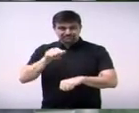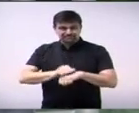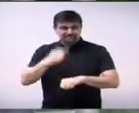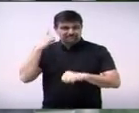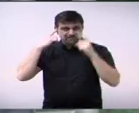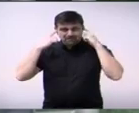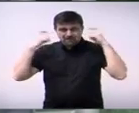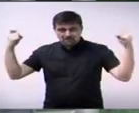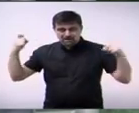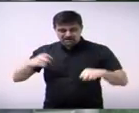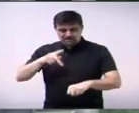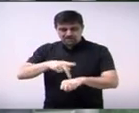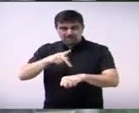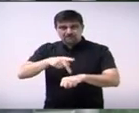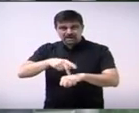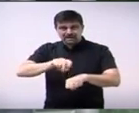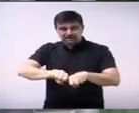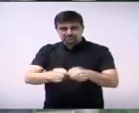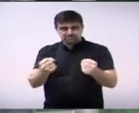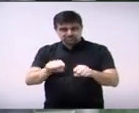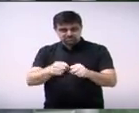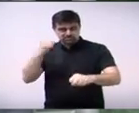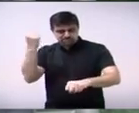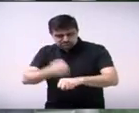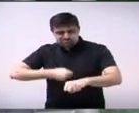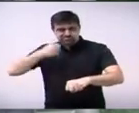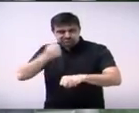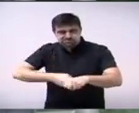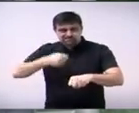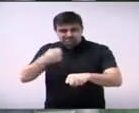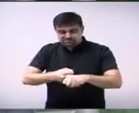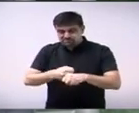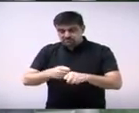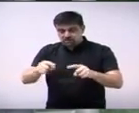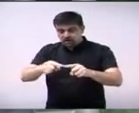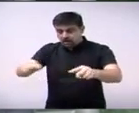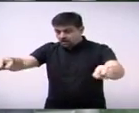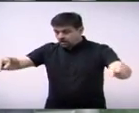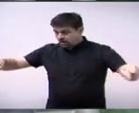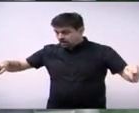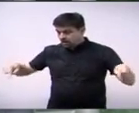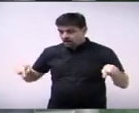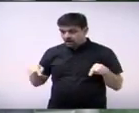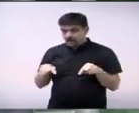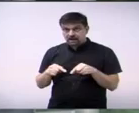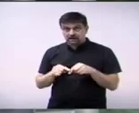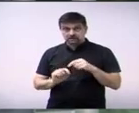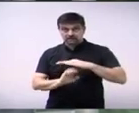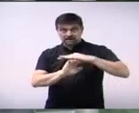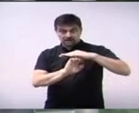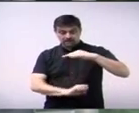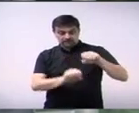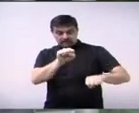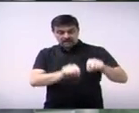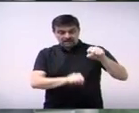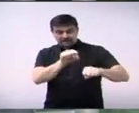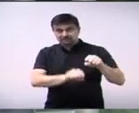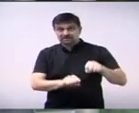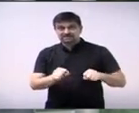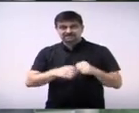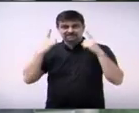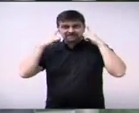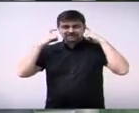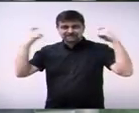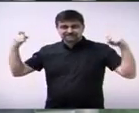drasticamente para atividades industriais isso vai